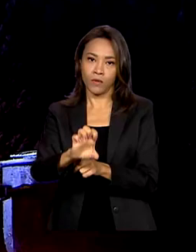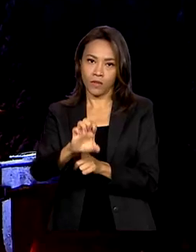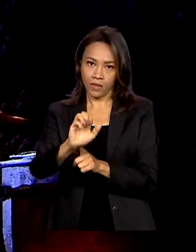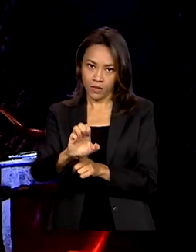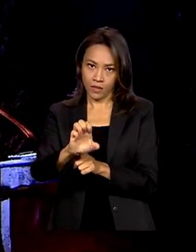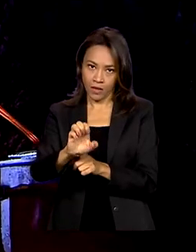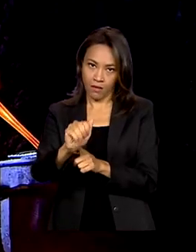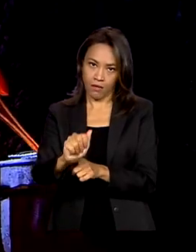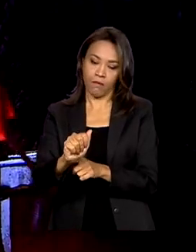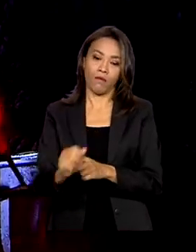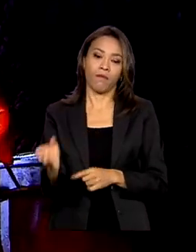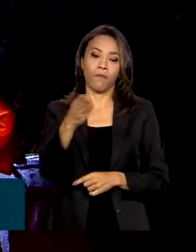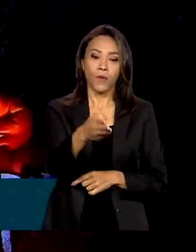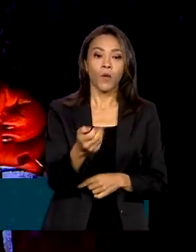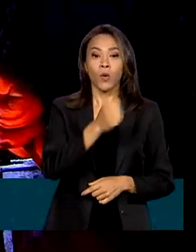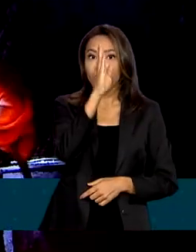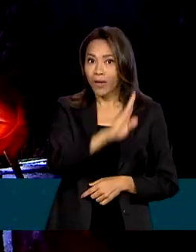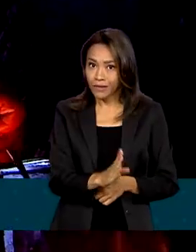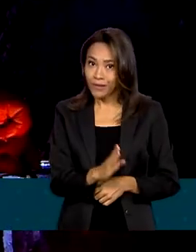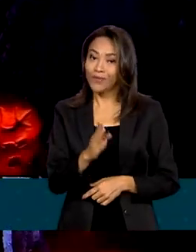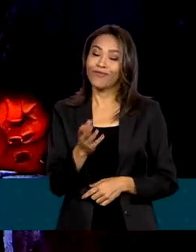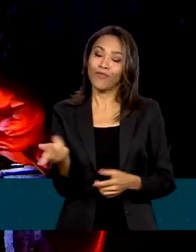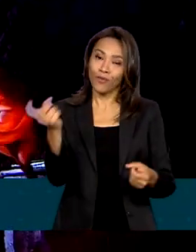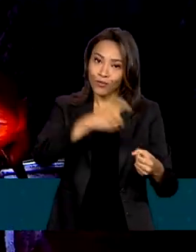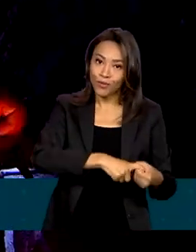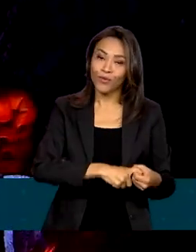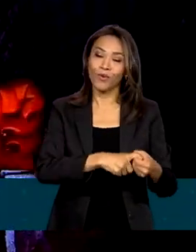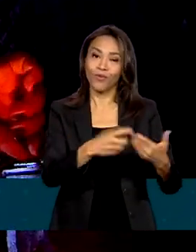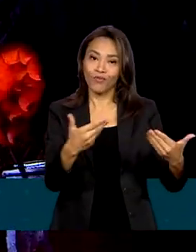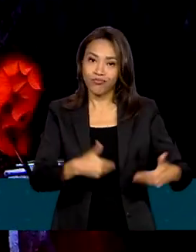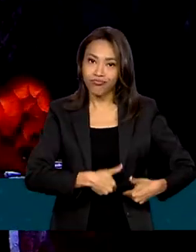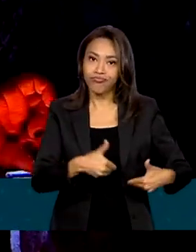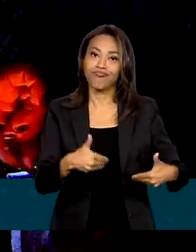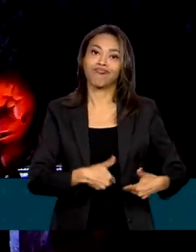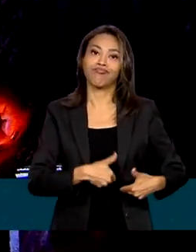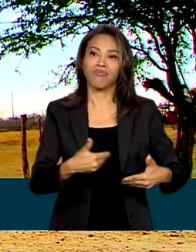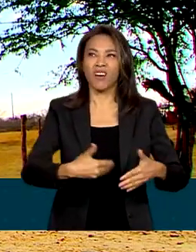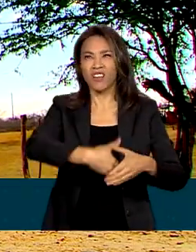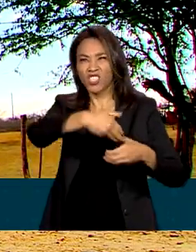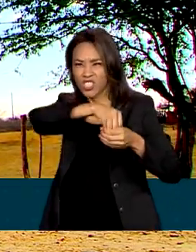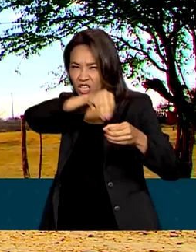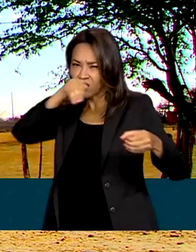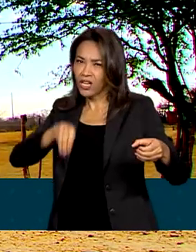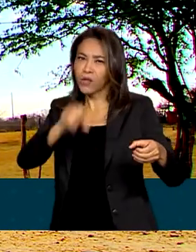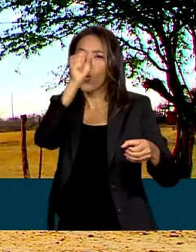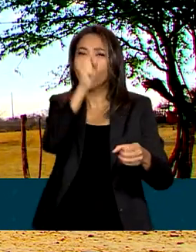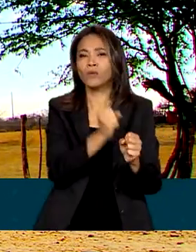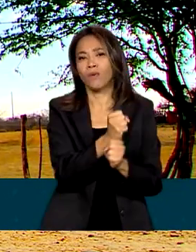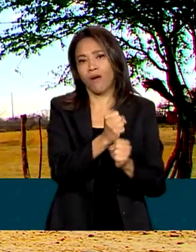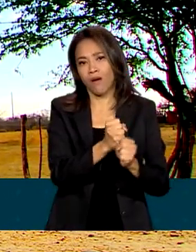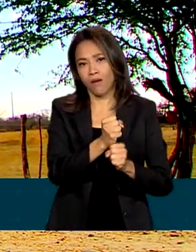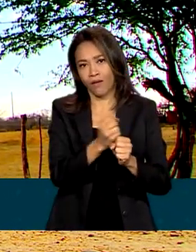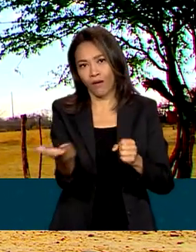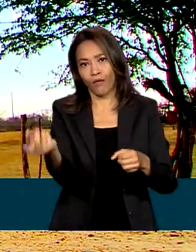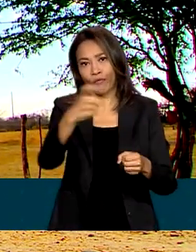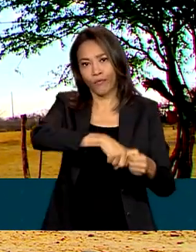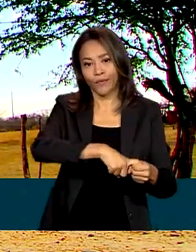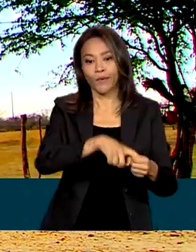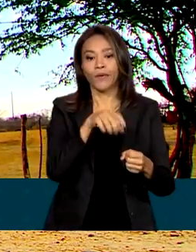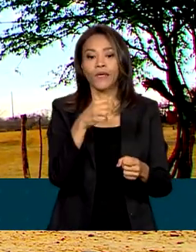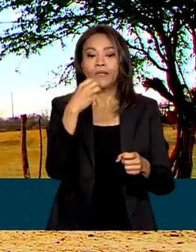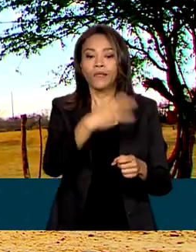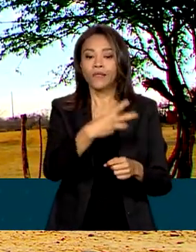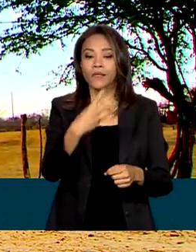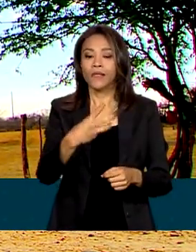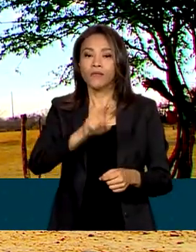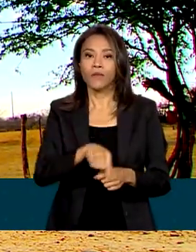Brasil voltou ao mapa da fome oito anos após ter saído dele. No ano passado, 33,1